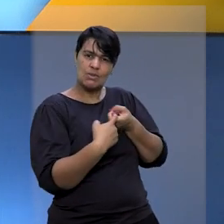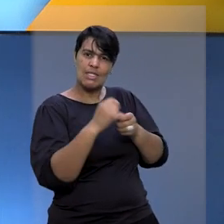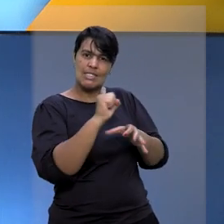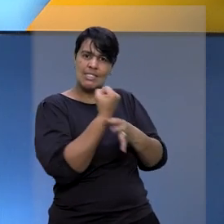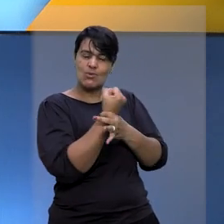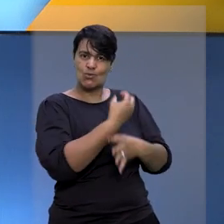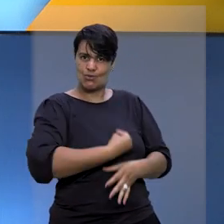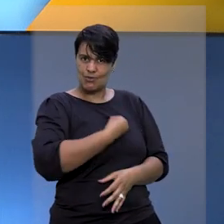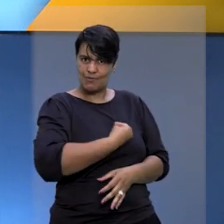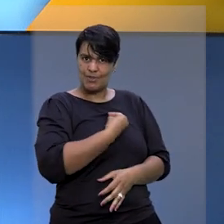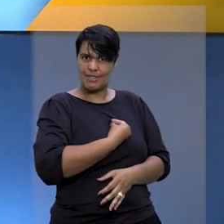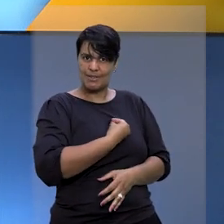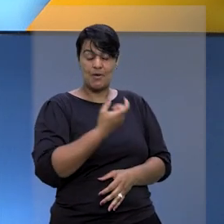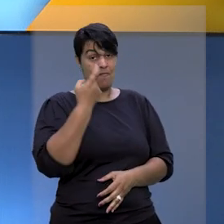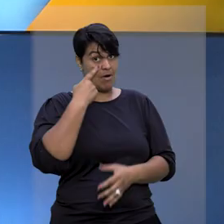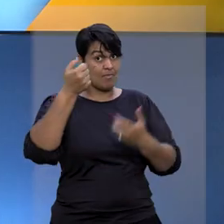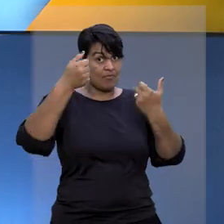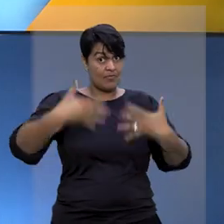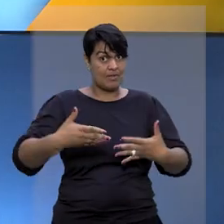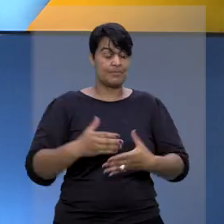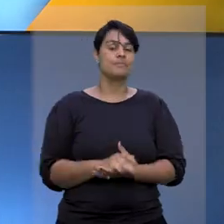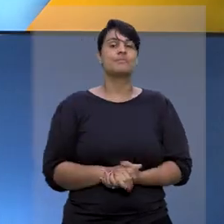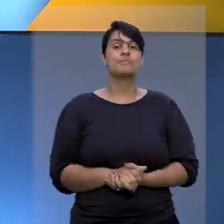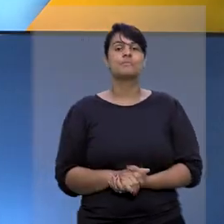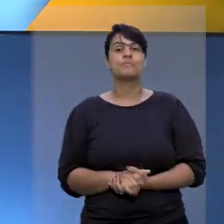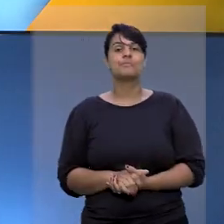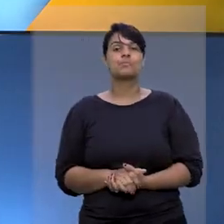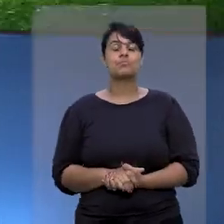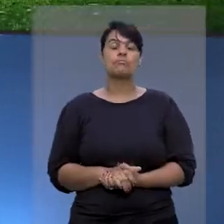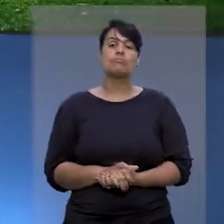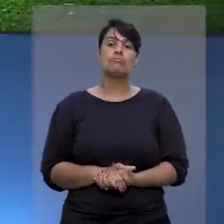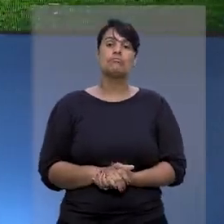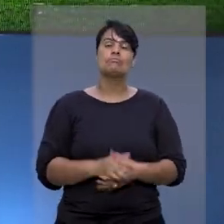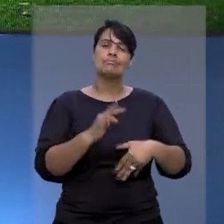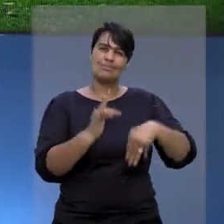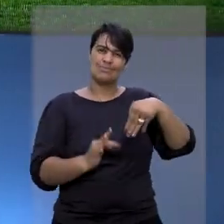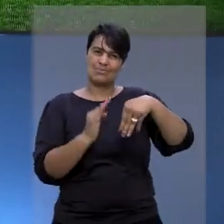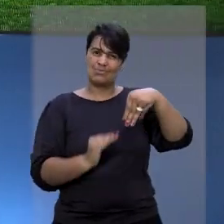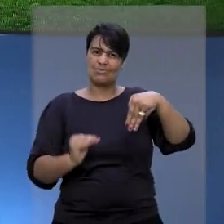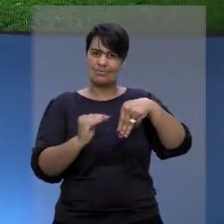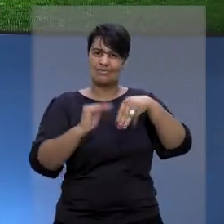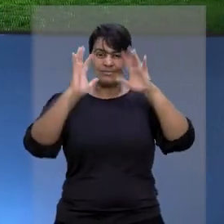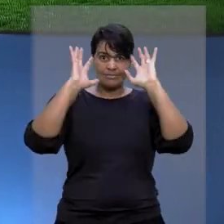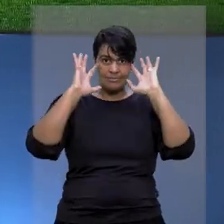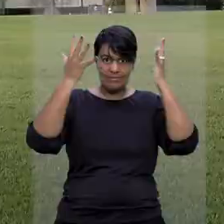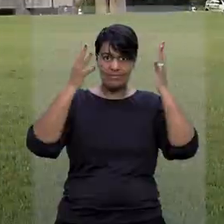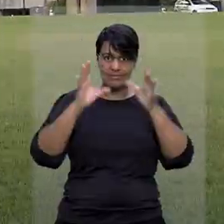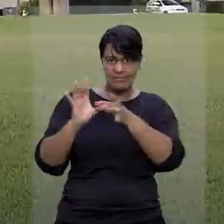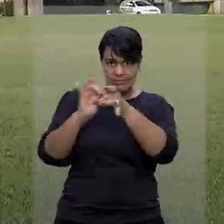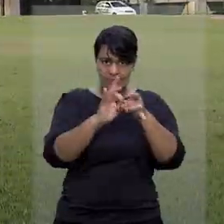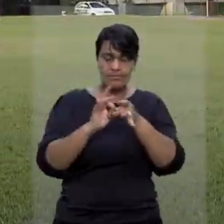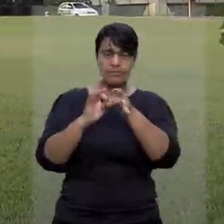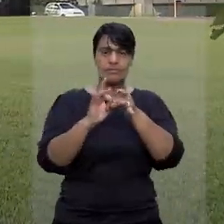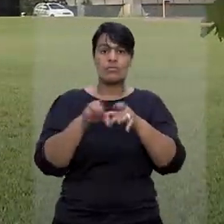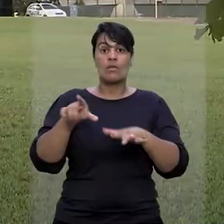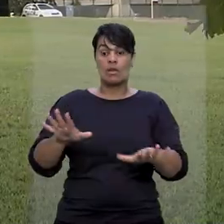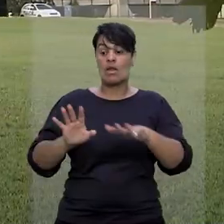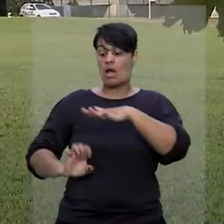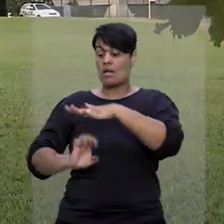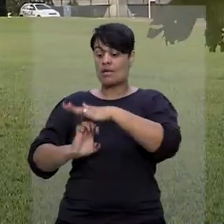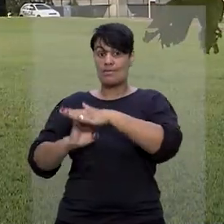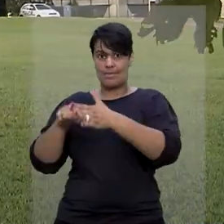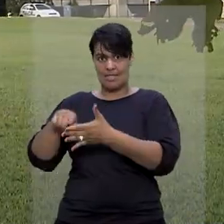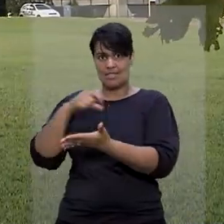de beneficiários do segurado. Jéssica Castro. Os ministros decidiram por unanimidade que a empresa